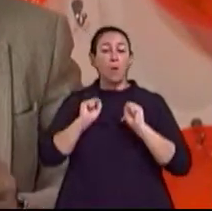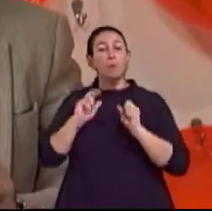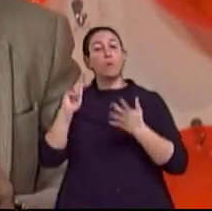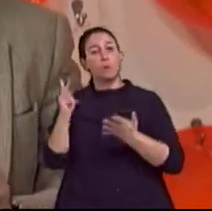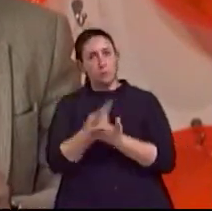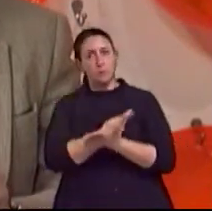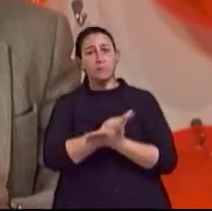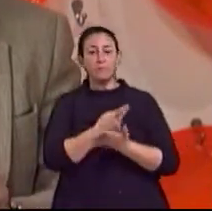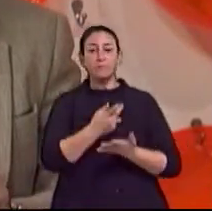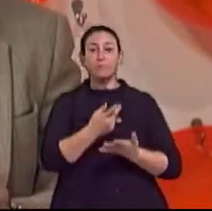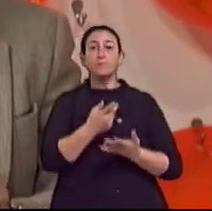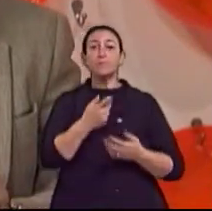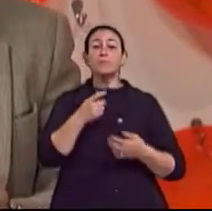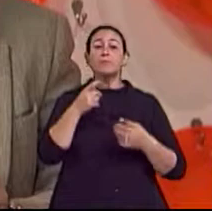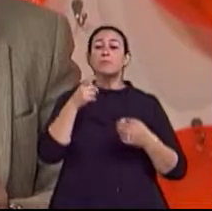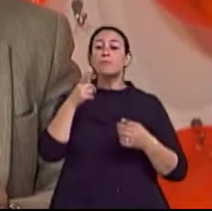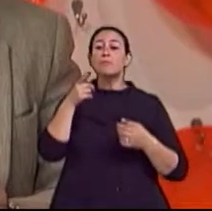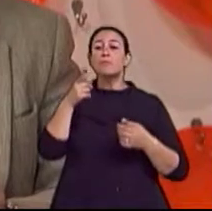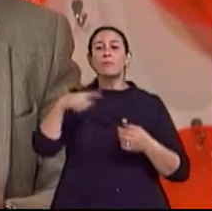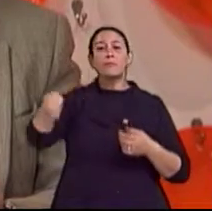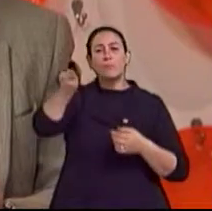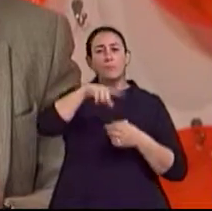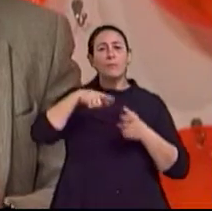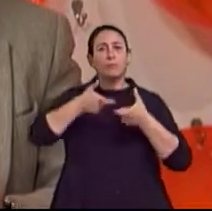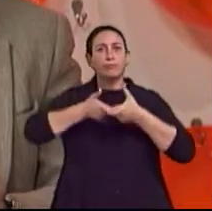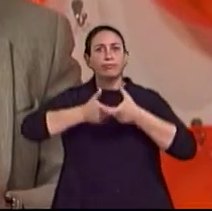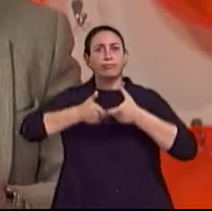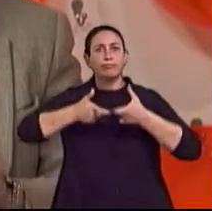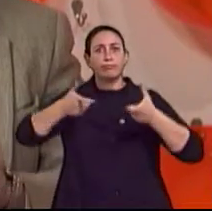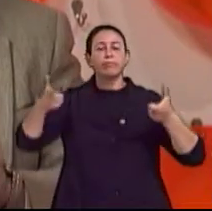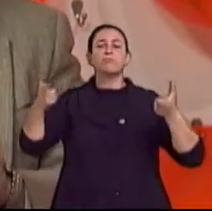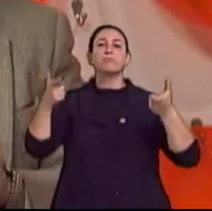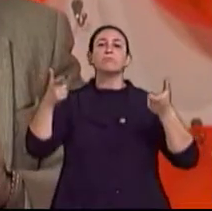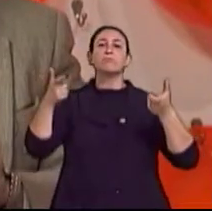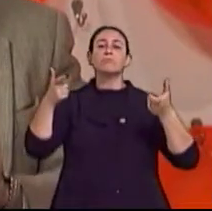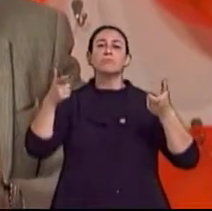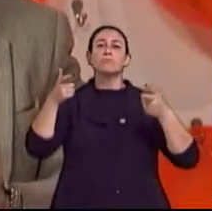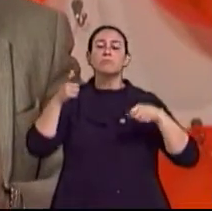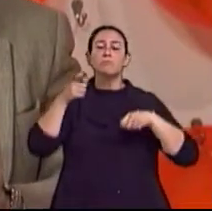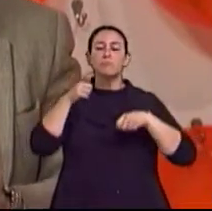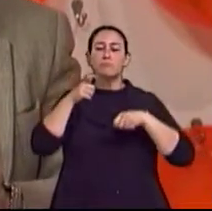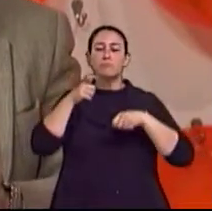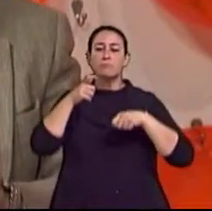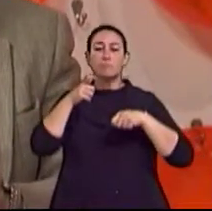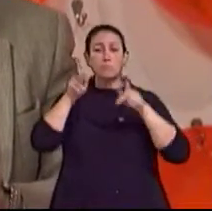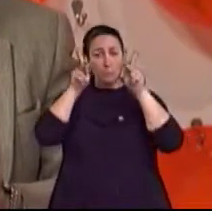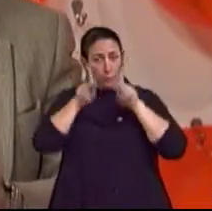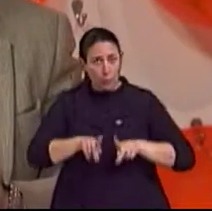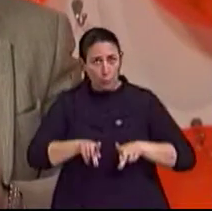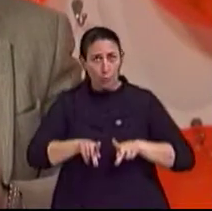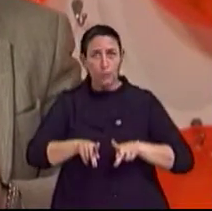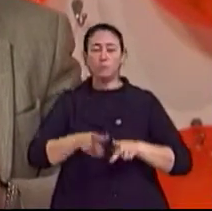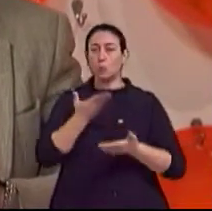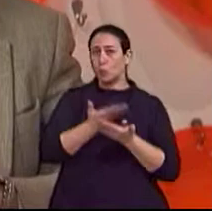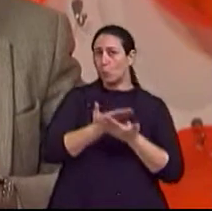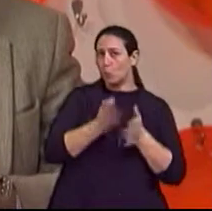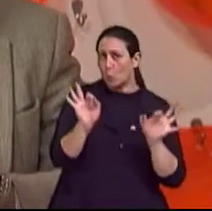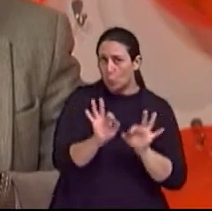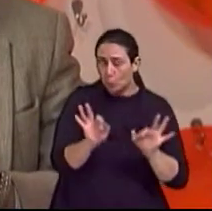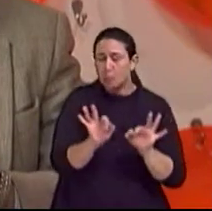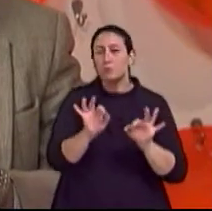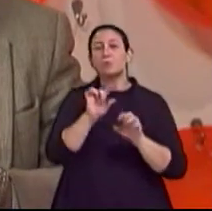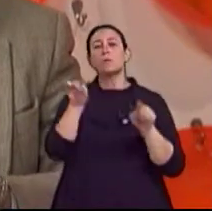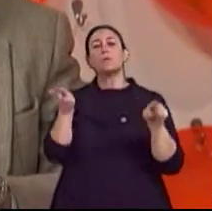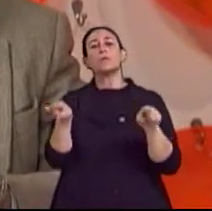combinados, o nosso ritmo de envelhecimento populacional, com a nossa baixa escolaridade, sobretudo entre idosos, e a nossa